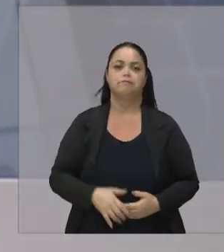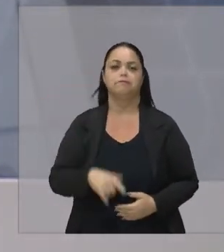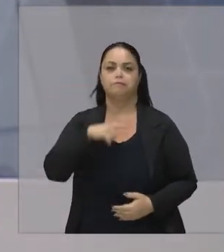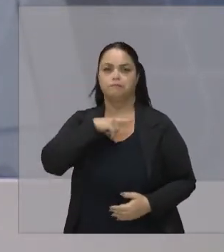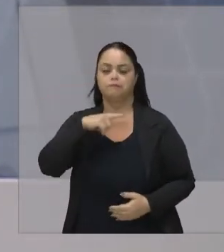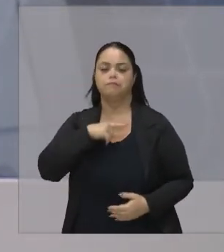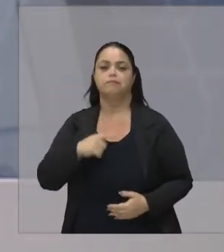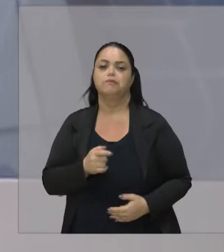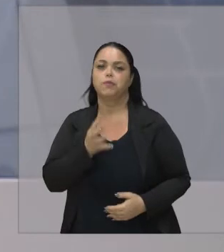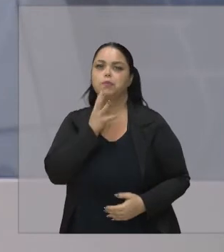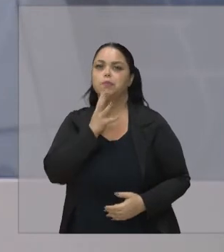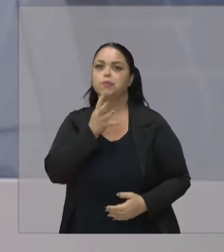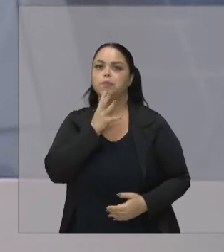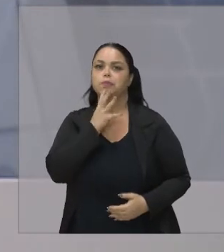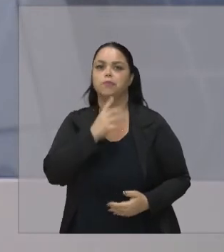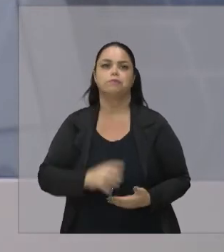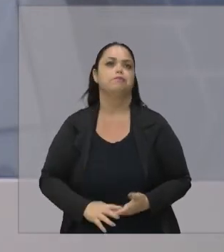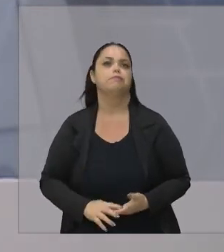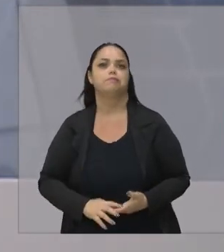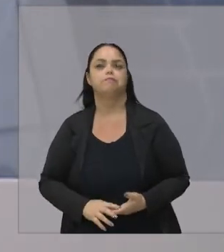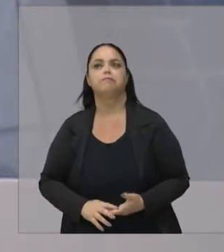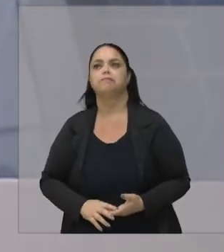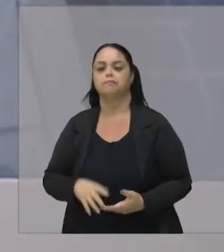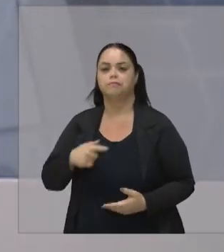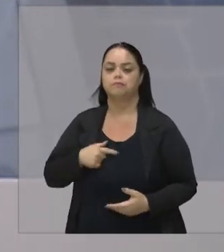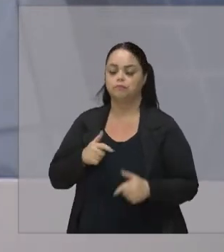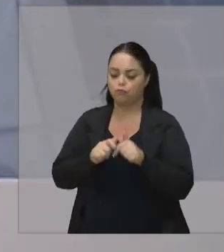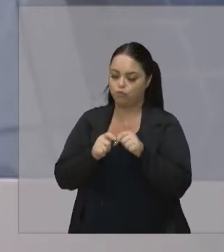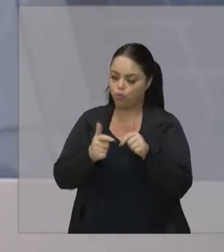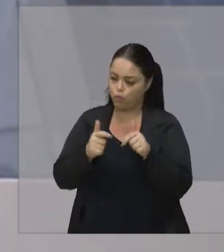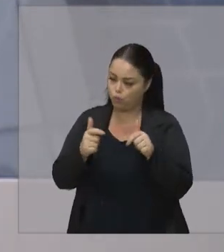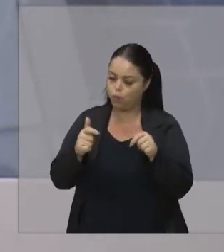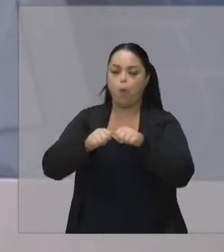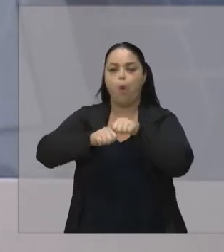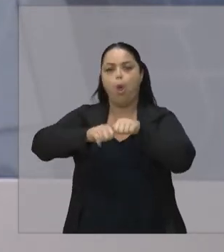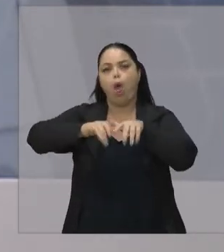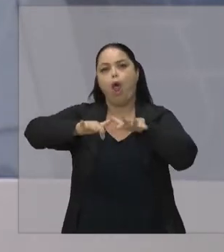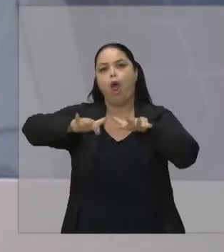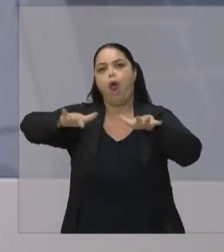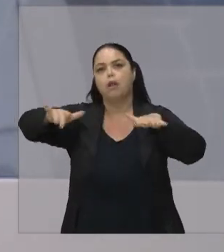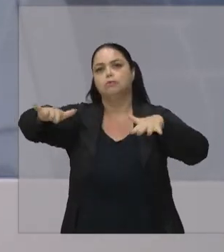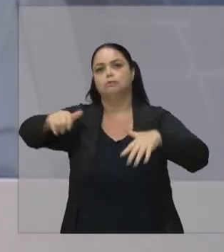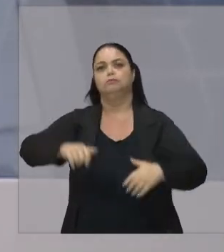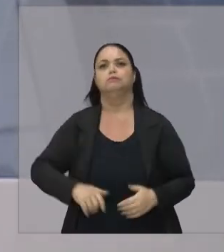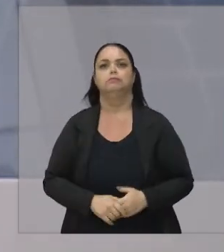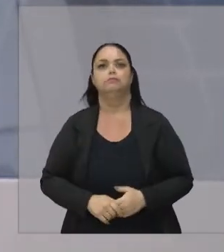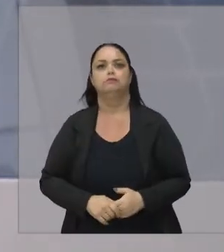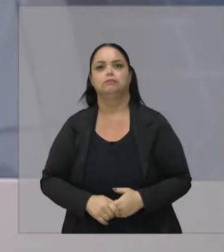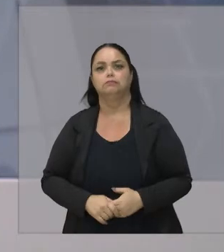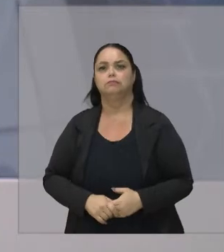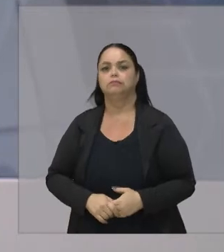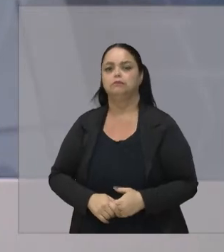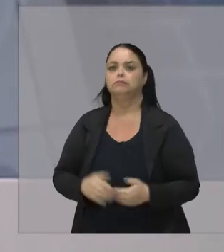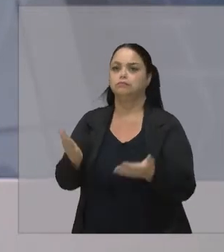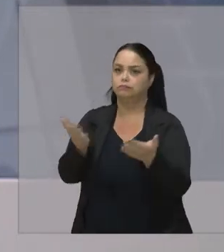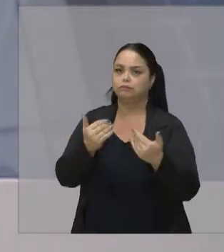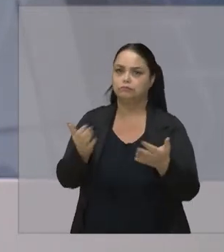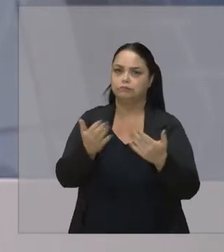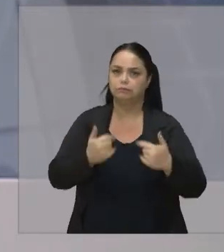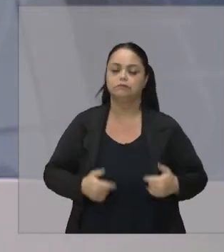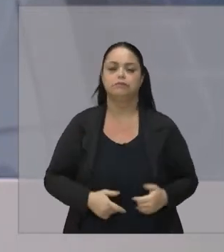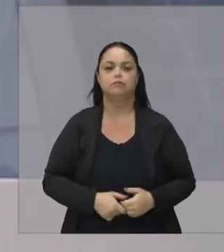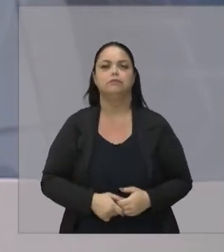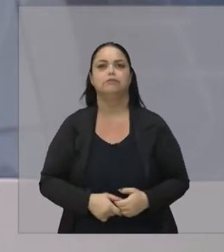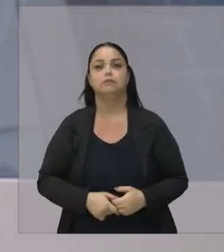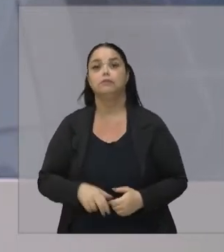tem um conhecimento Para ser multiplicado E compartilhado Então o convite De fato Já foi